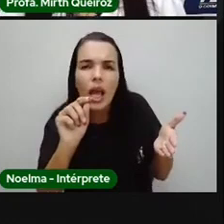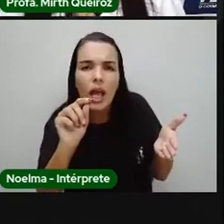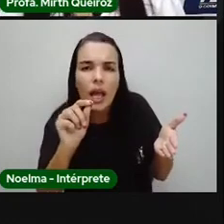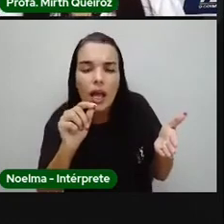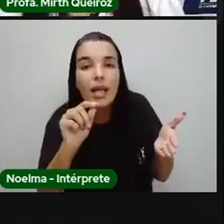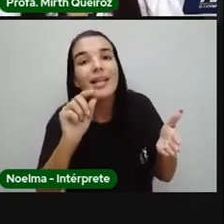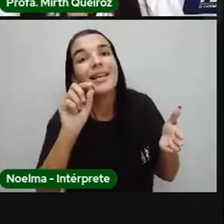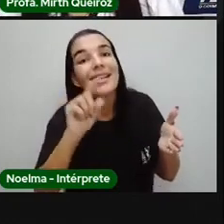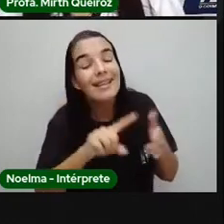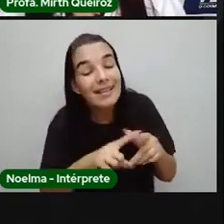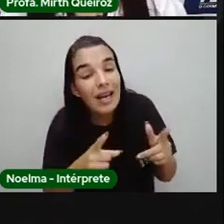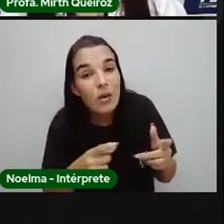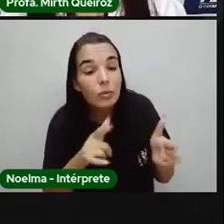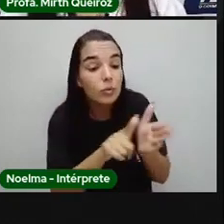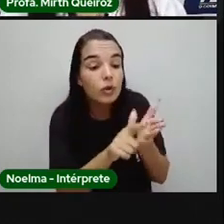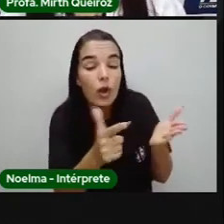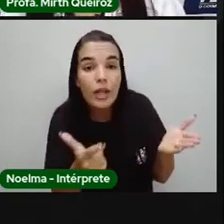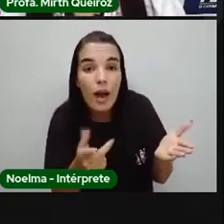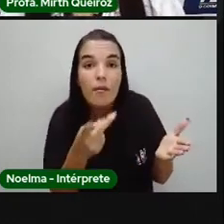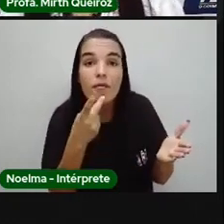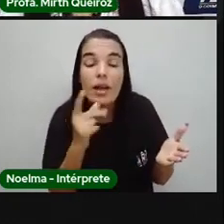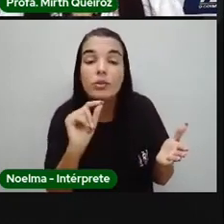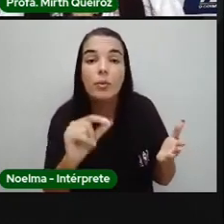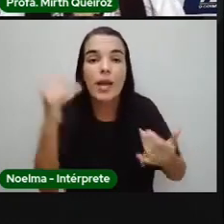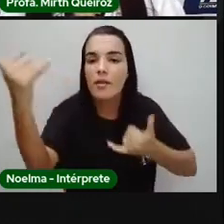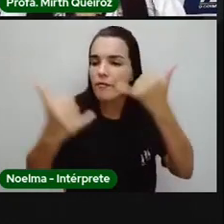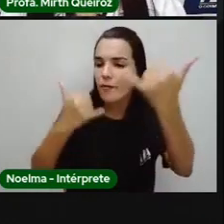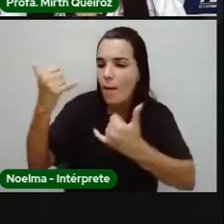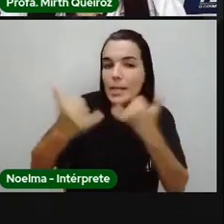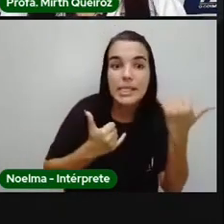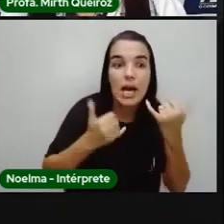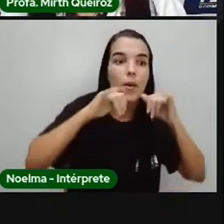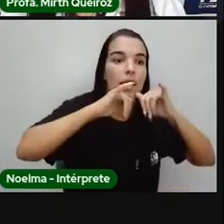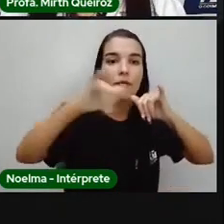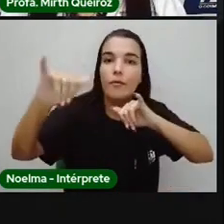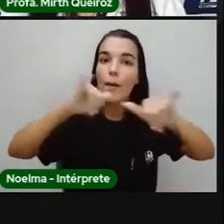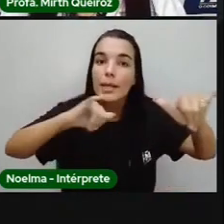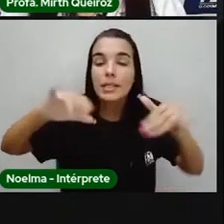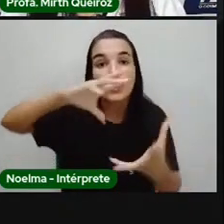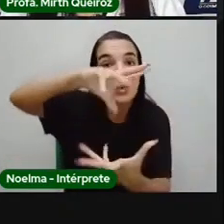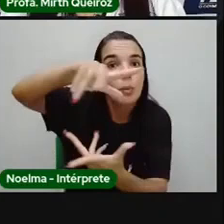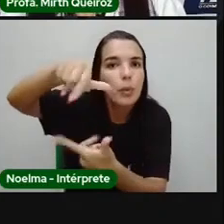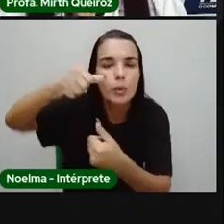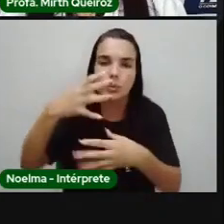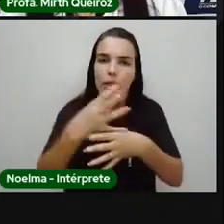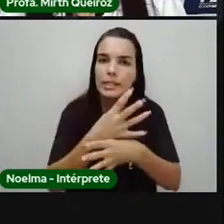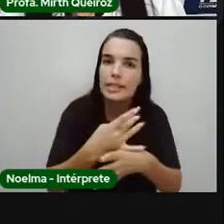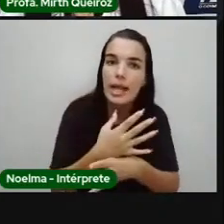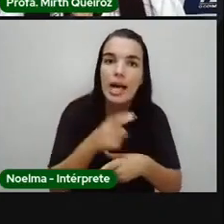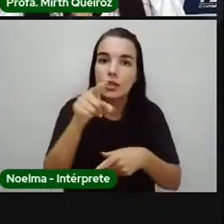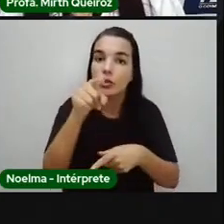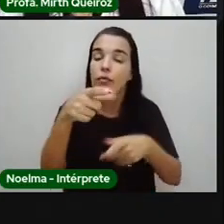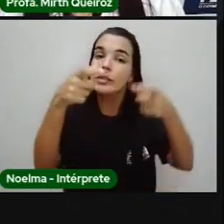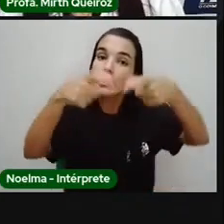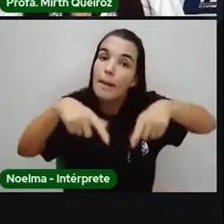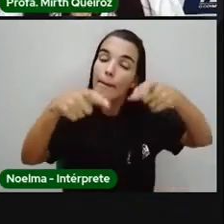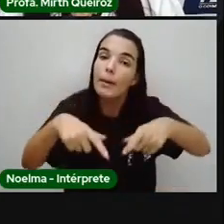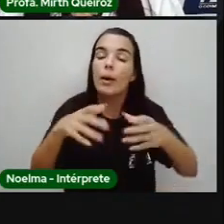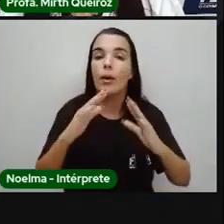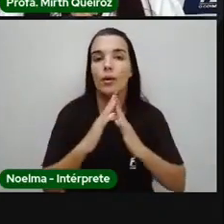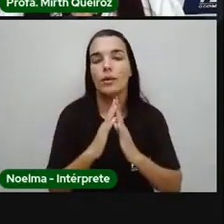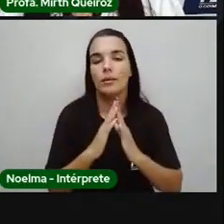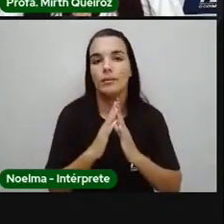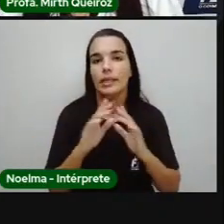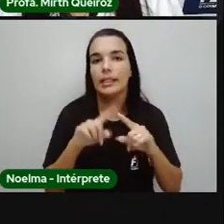no mundo, que acontece na sua cidade, né? Então, através daquela leitura de jornal, você vai ficar informado. Já tem, por exemplo, uma